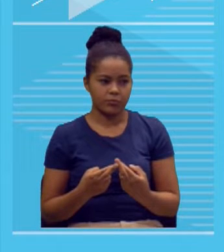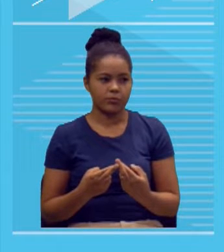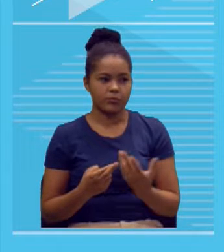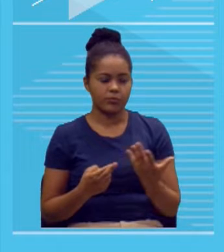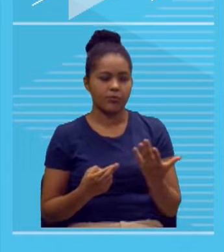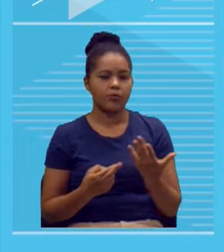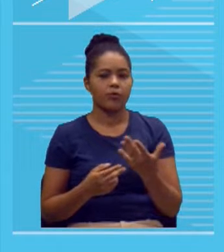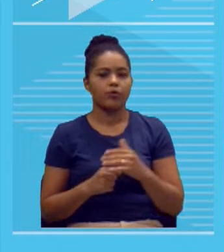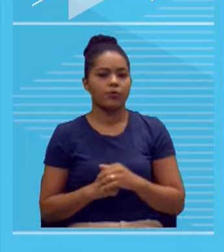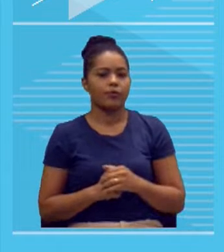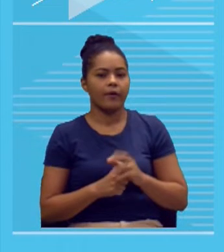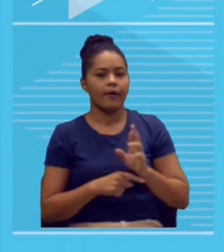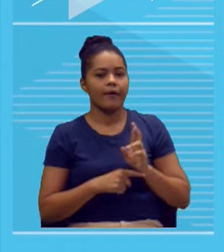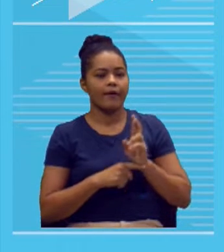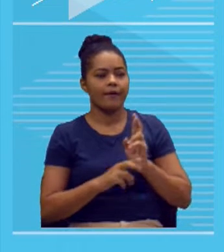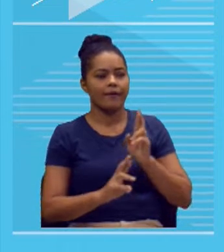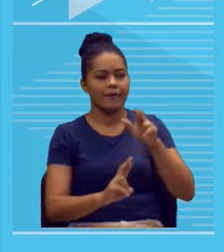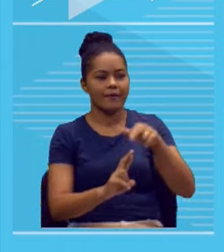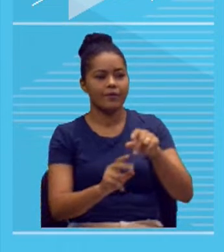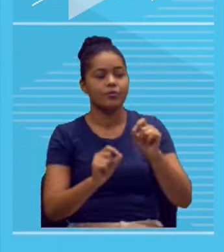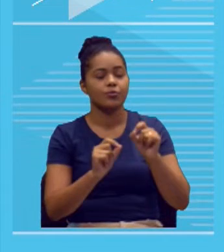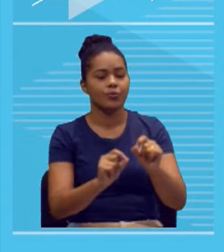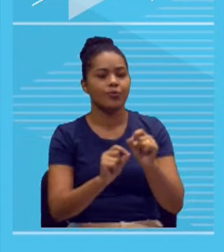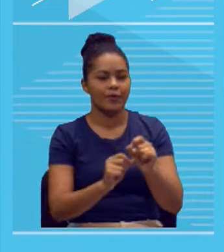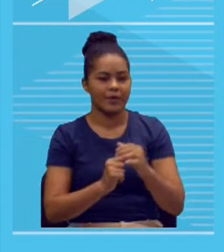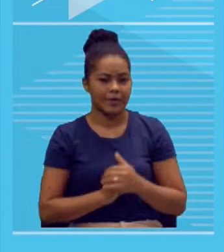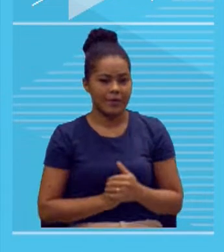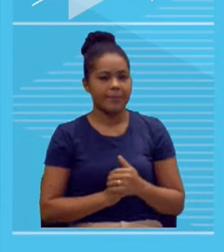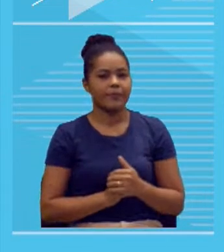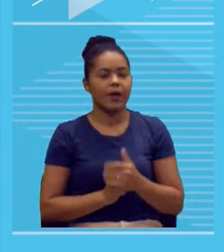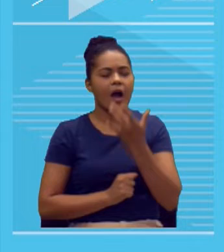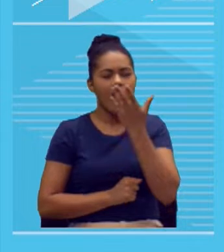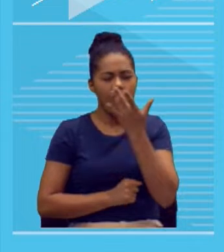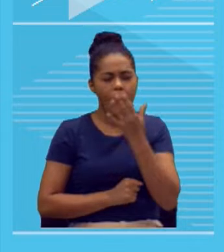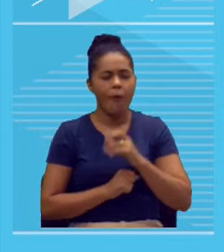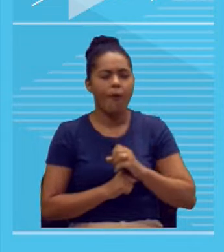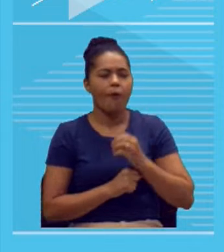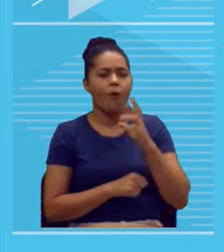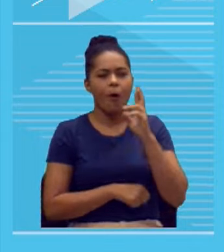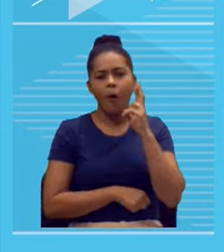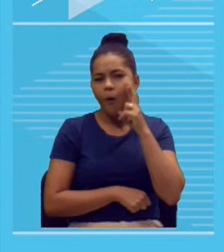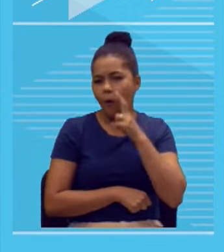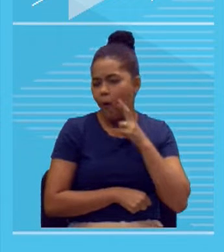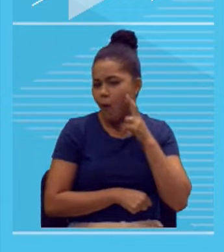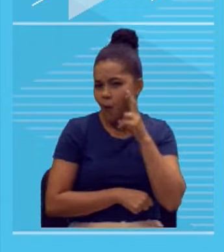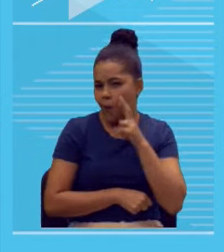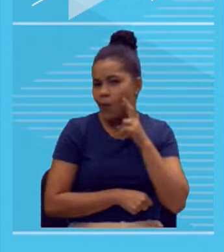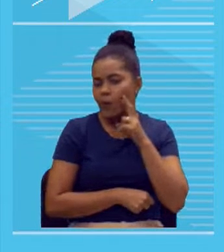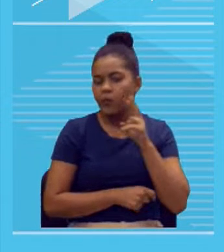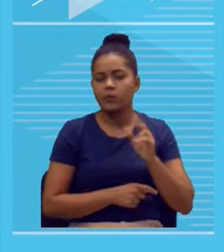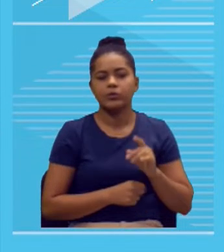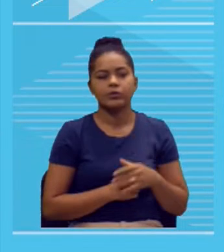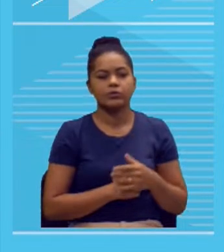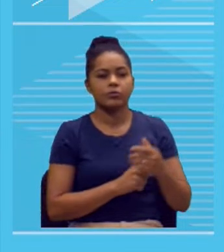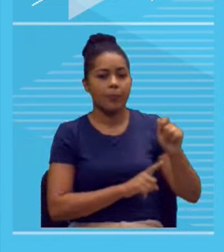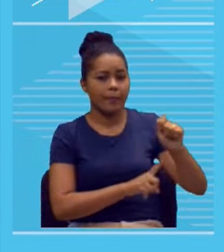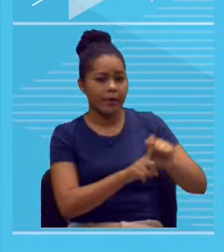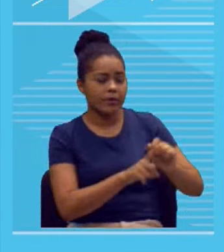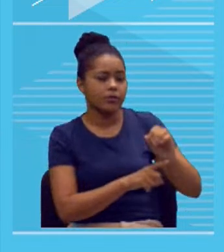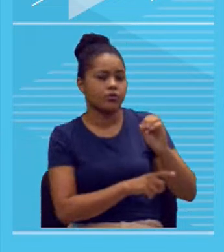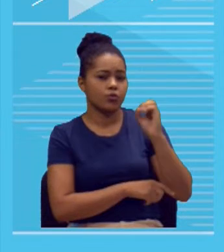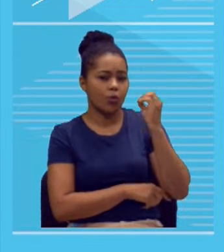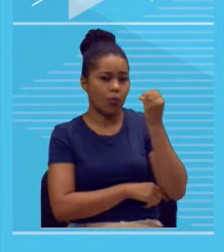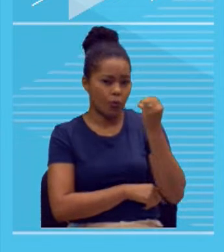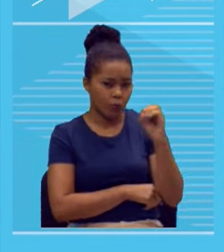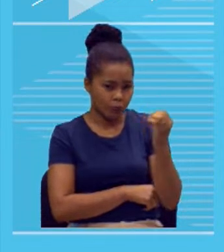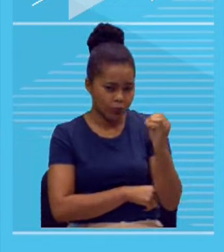aliás, do outubro rosa, está aqui o rosinho nas minhas unhas. Em homenagem, tá? As mulheres que se cuidam,